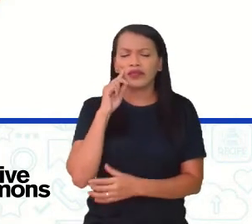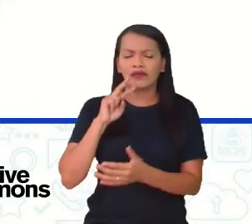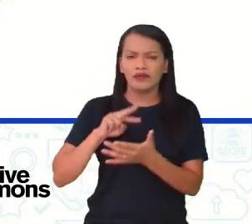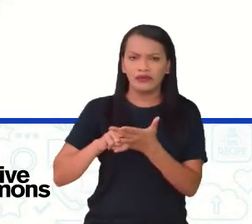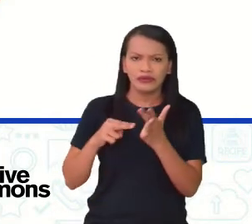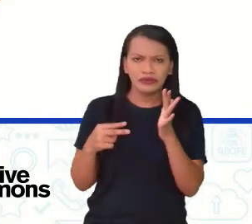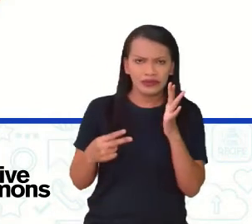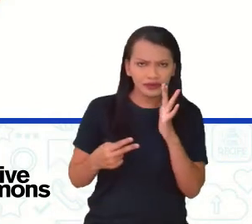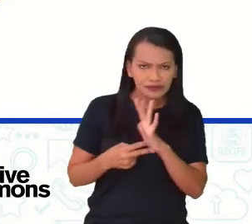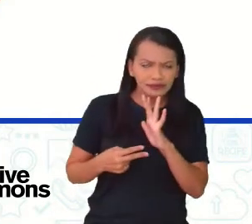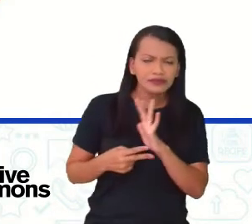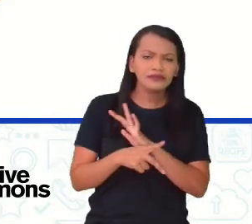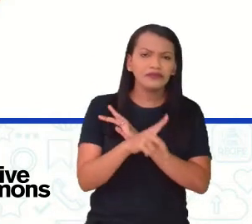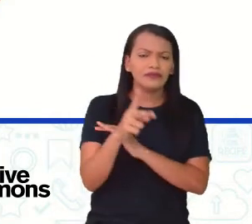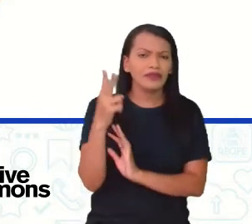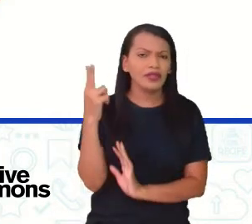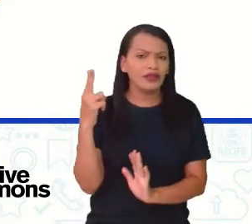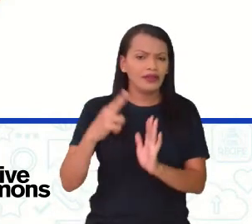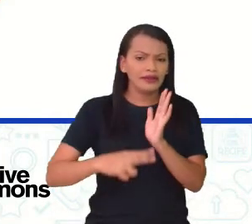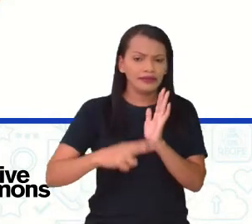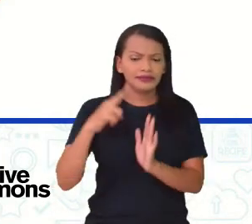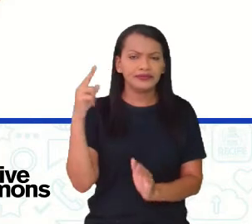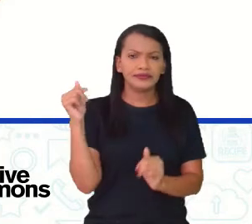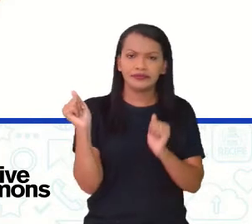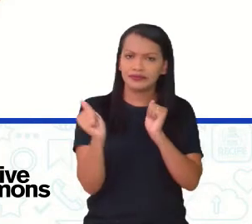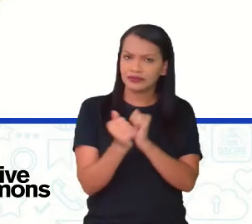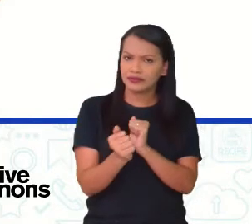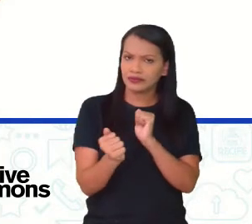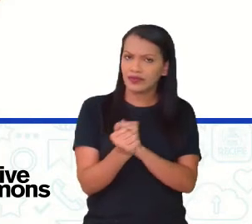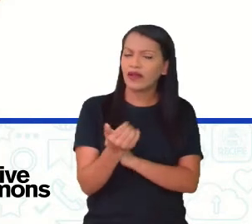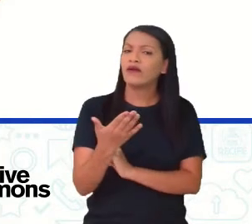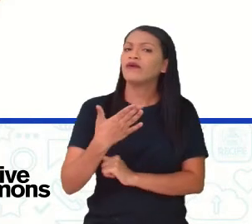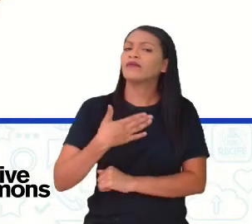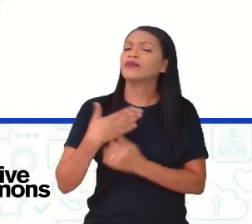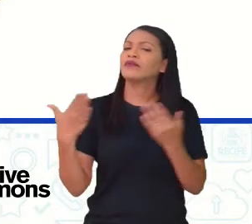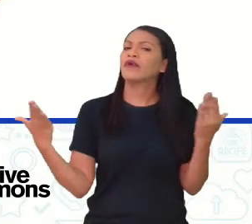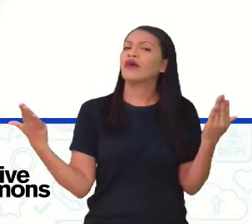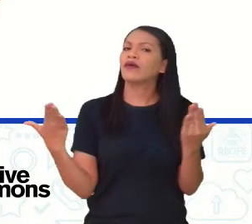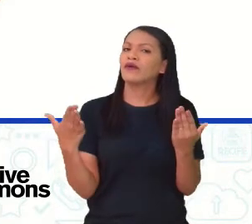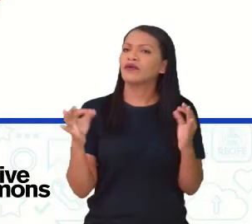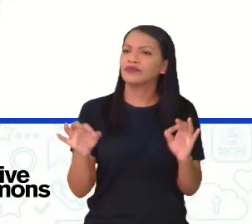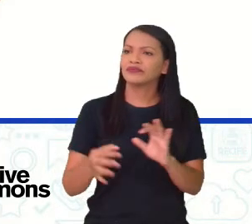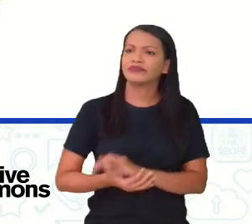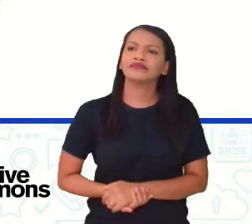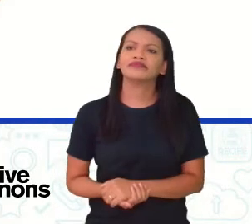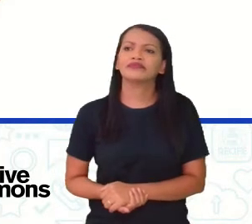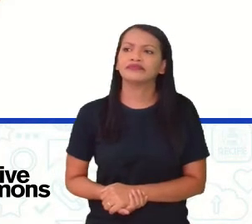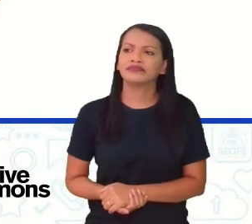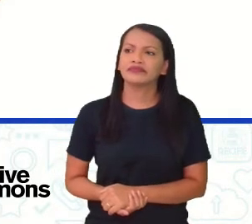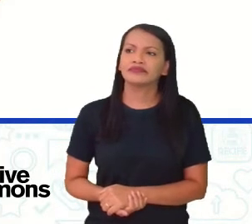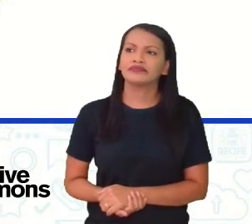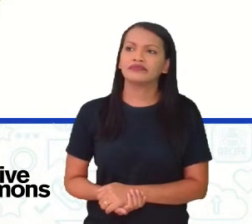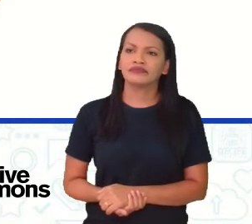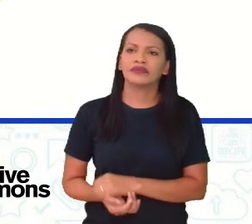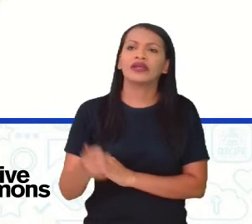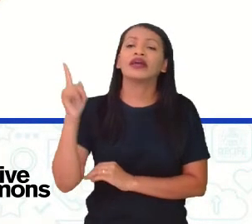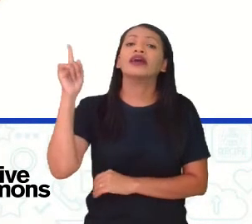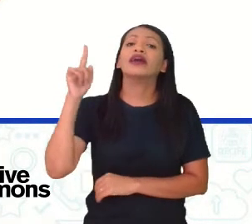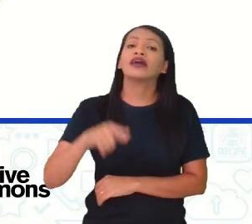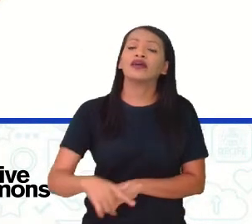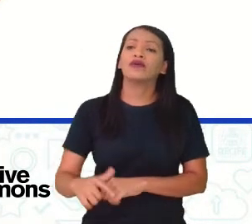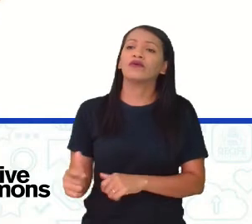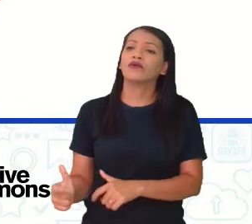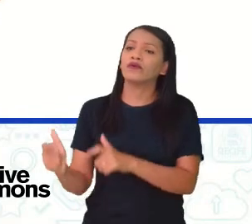que você vai ler junto comigo agora. É o lugar...